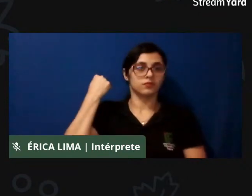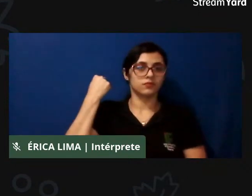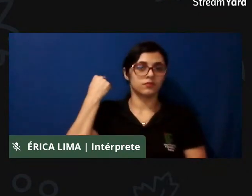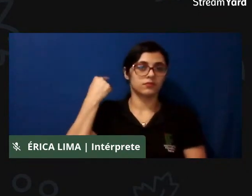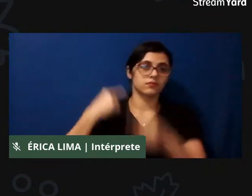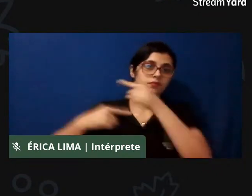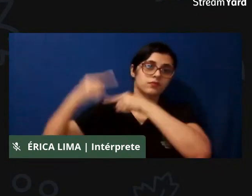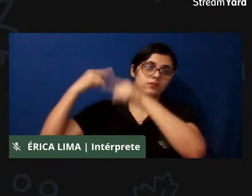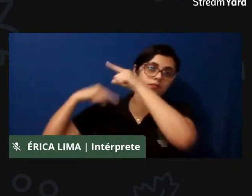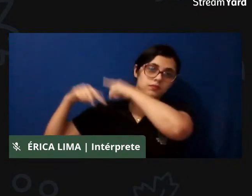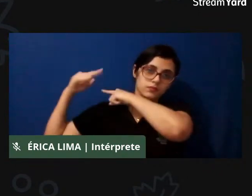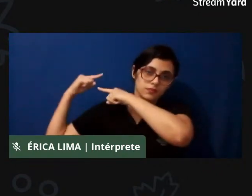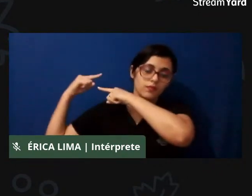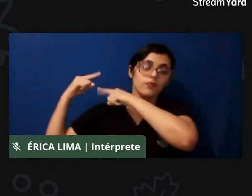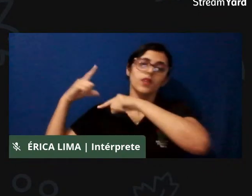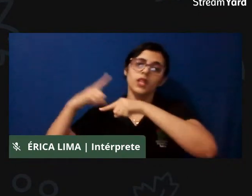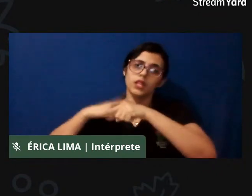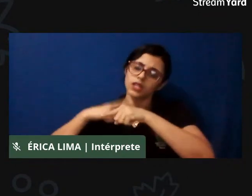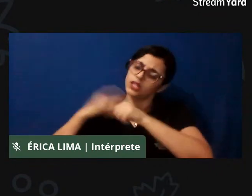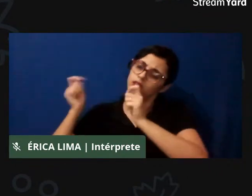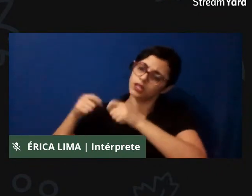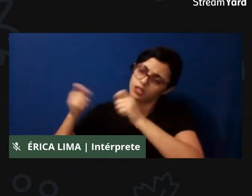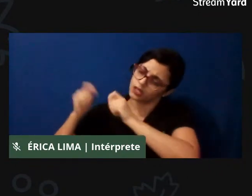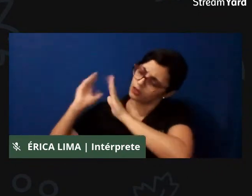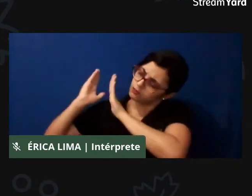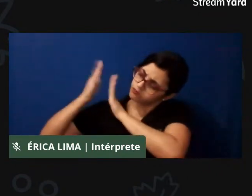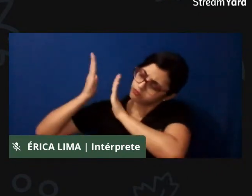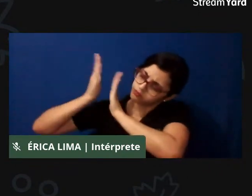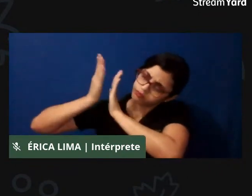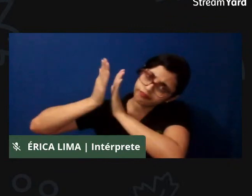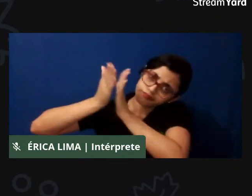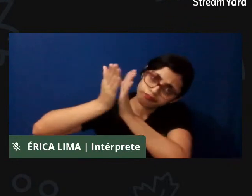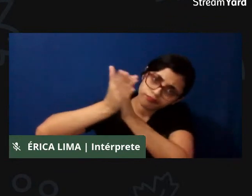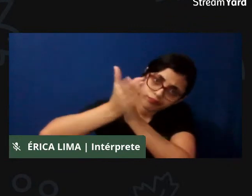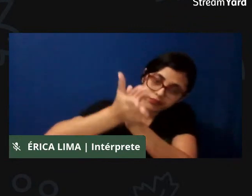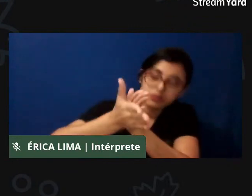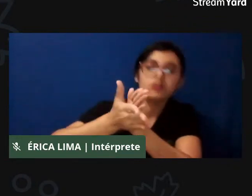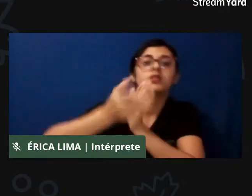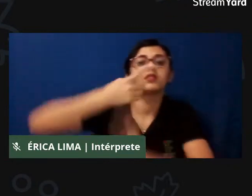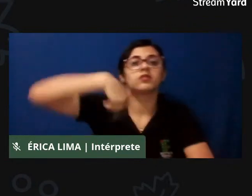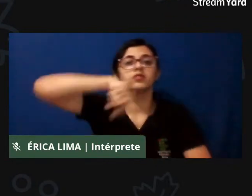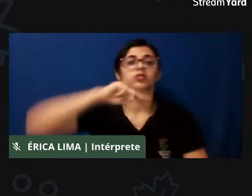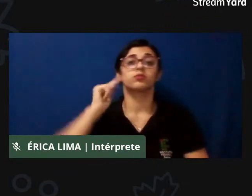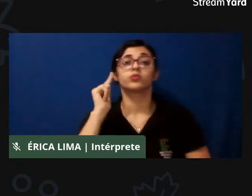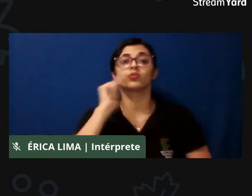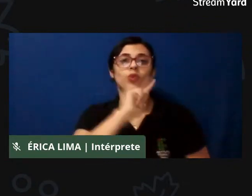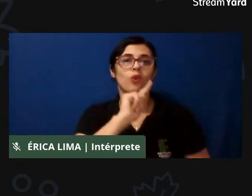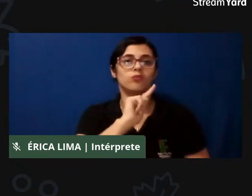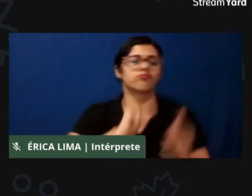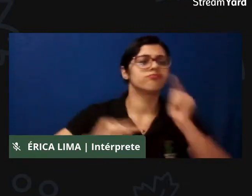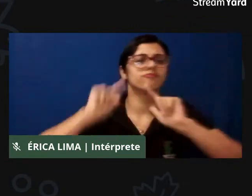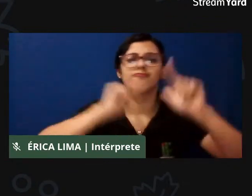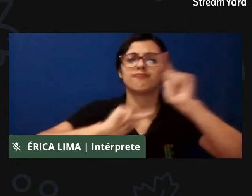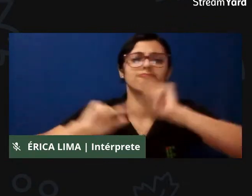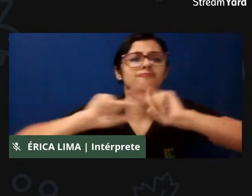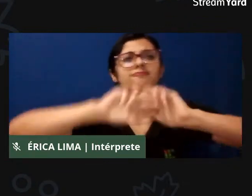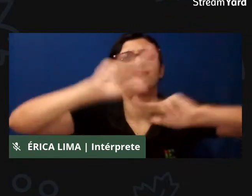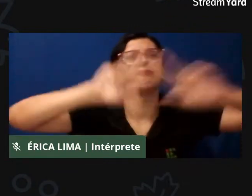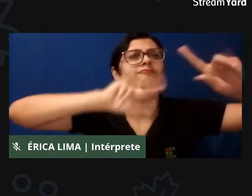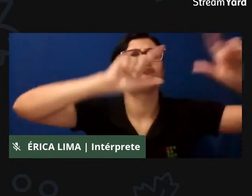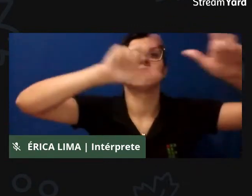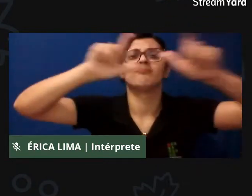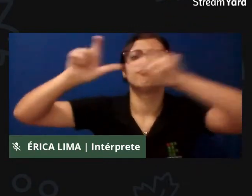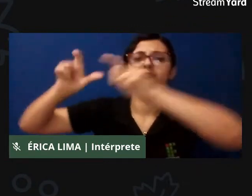que vêm dando um direcionamento e que vêm sim nos possibilitando conquistar espaços outros, mas sem